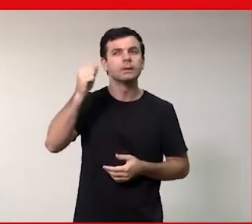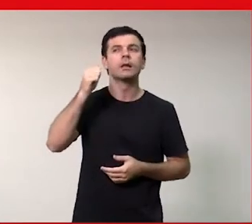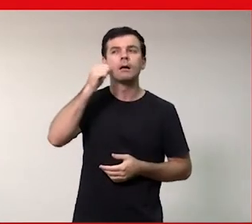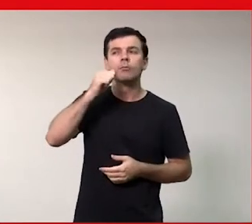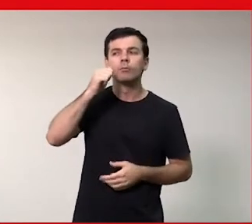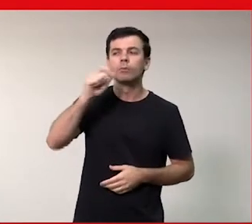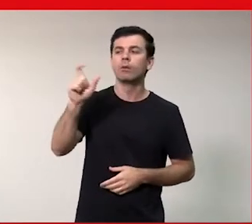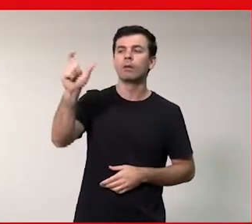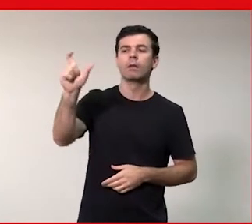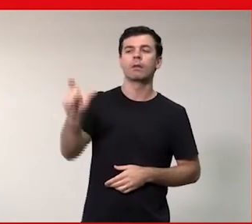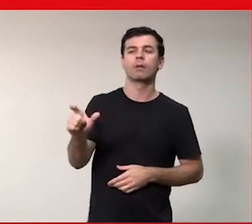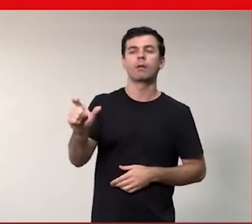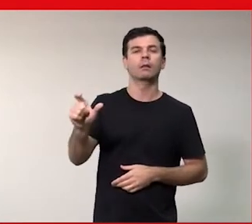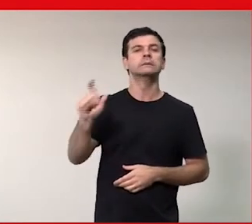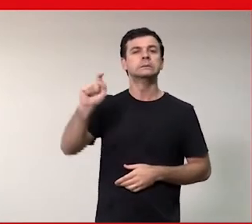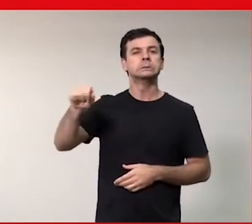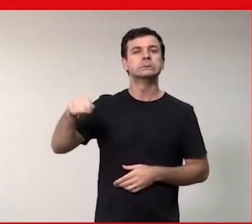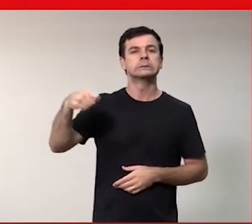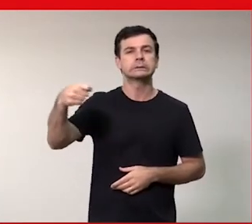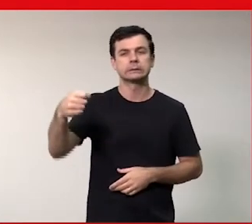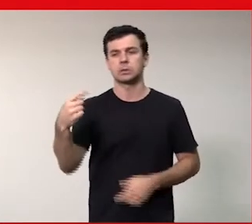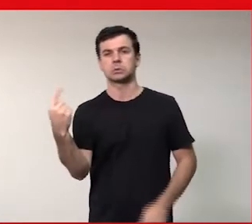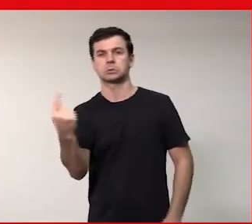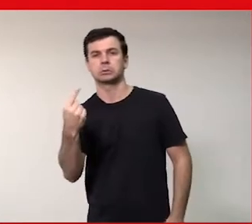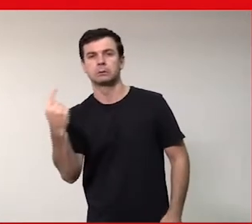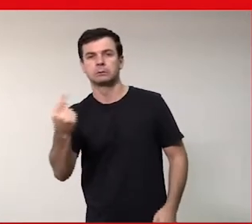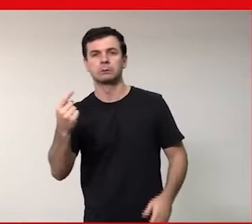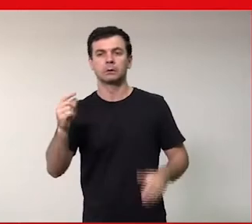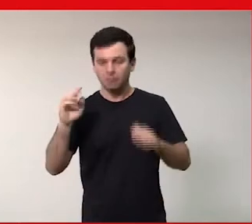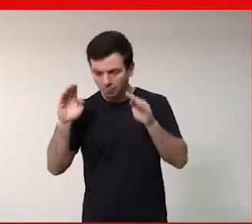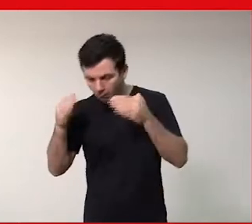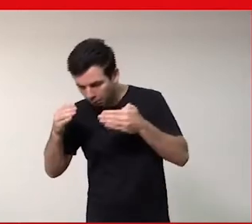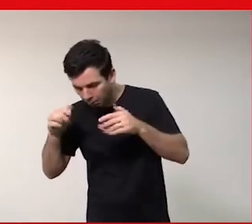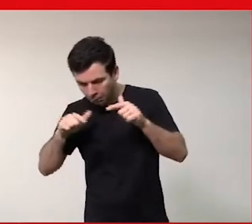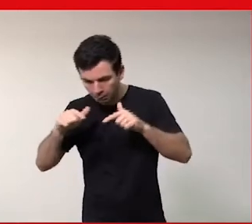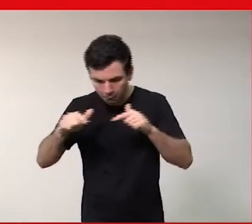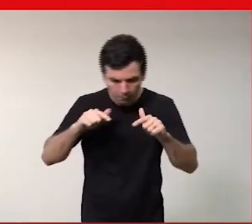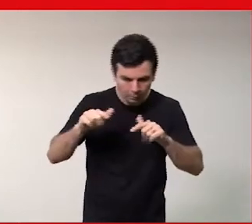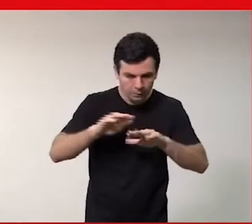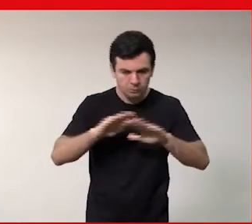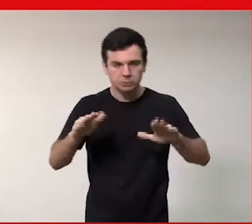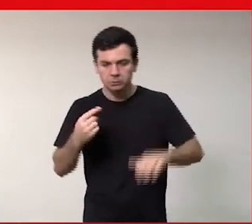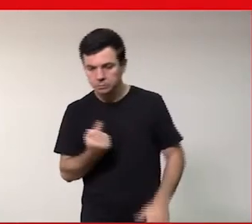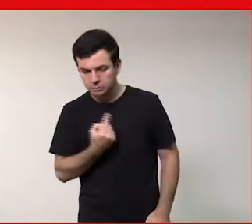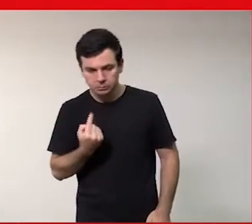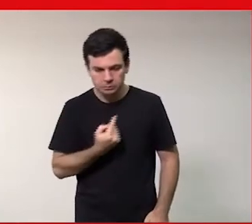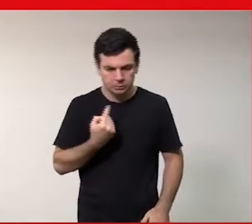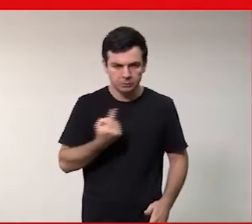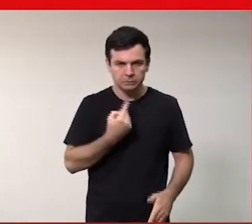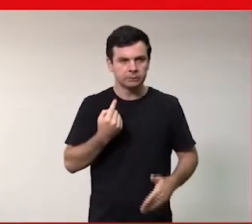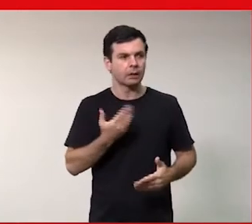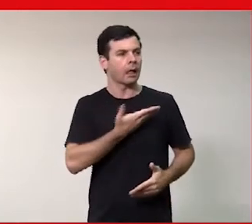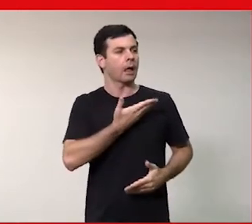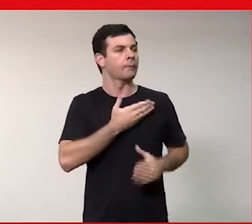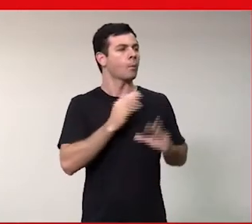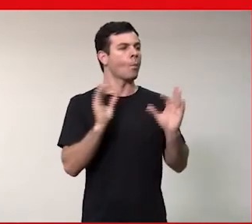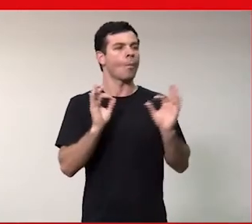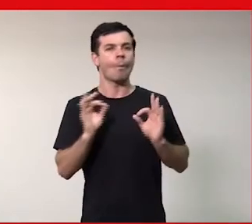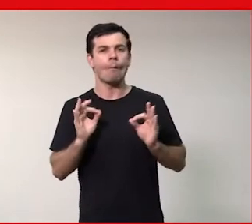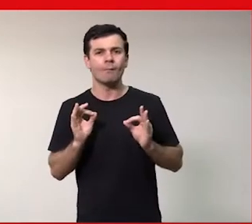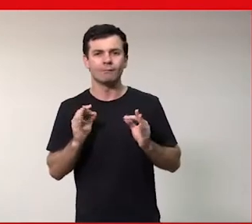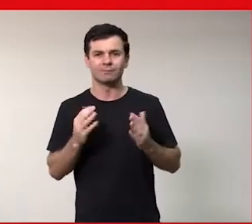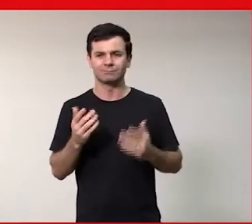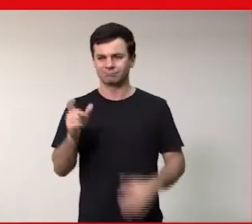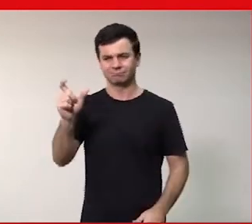colocado de que você vai estar sozinha que você vai virar um nerd que você não fala com ninguém que fica isolado socialmente e esse é um